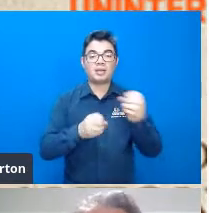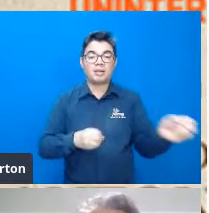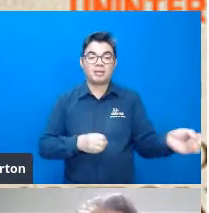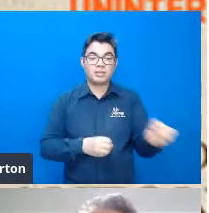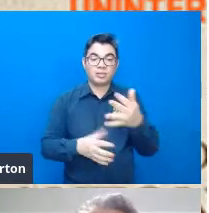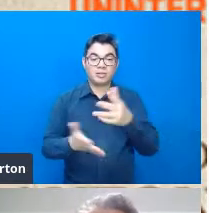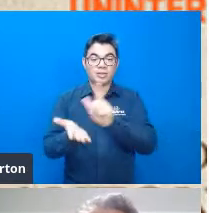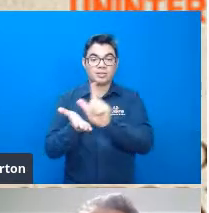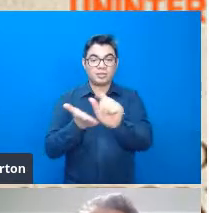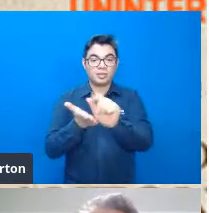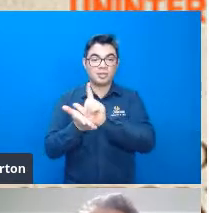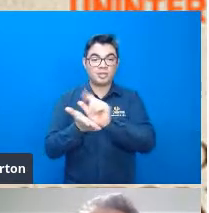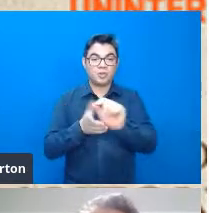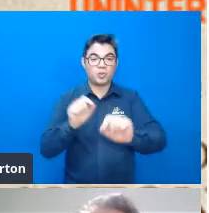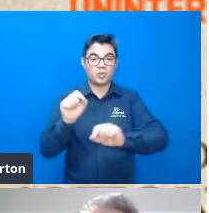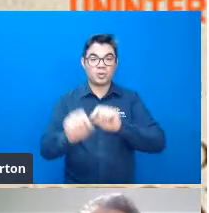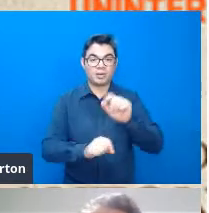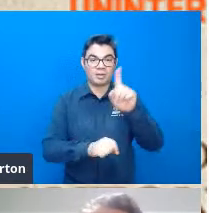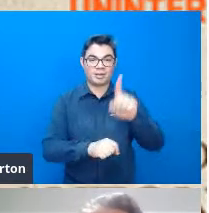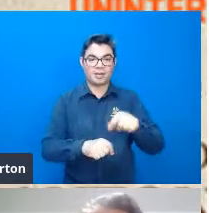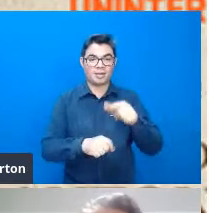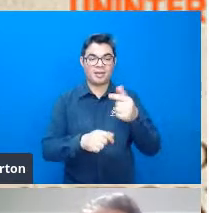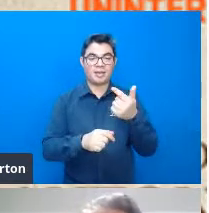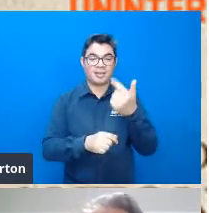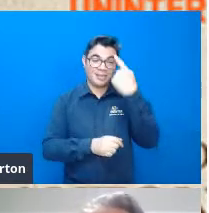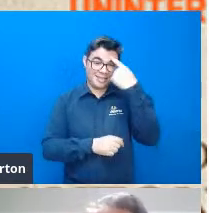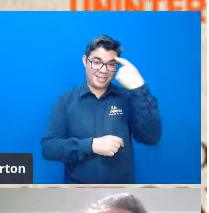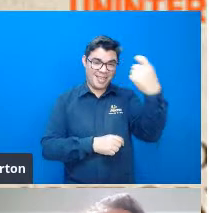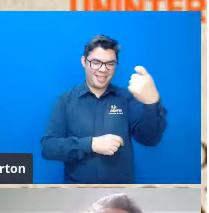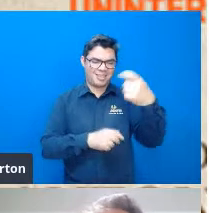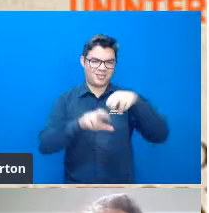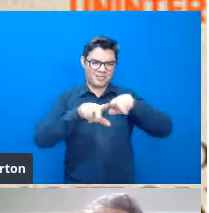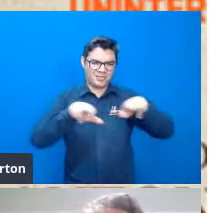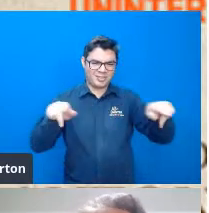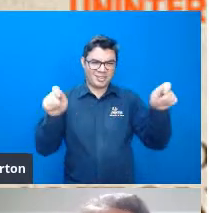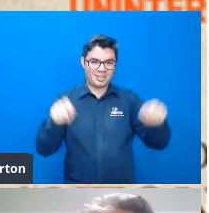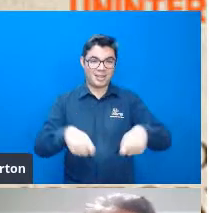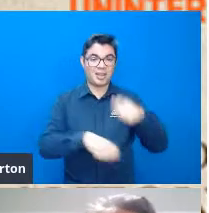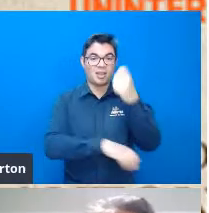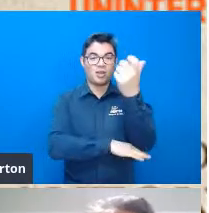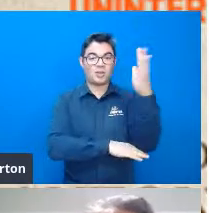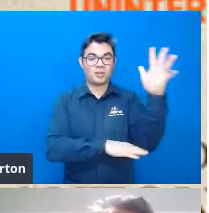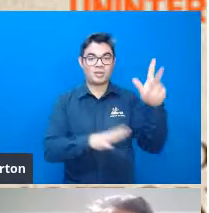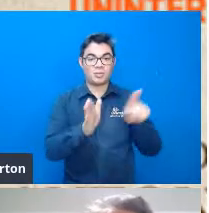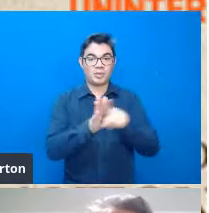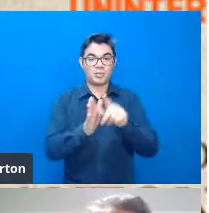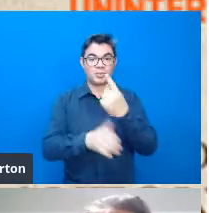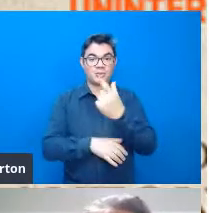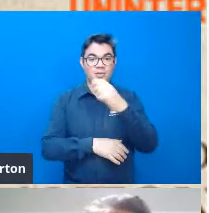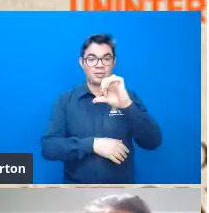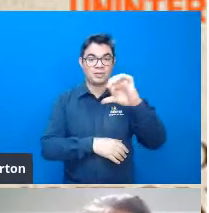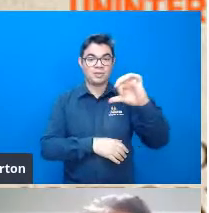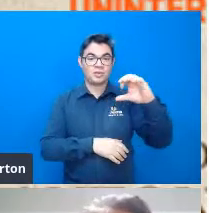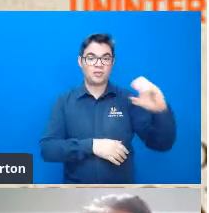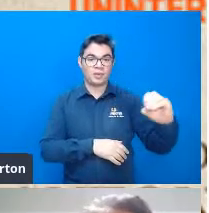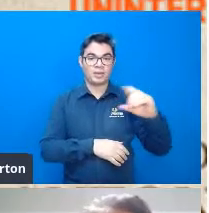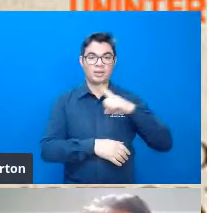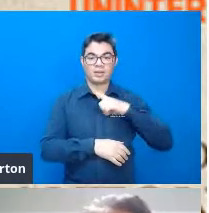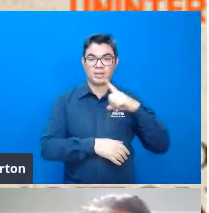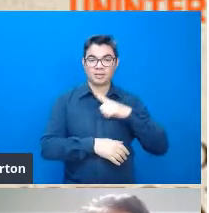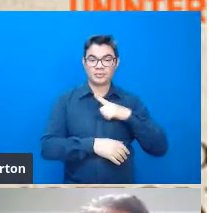grandes ideias na ecologia para a década de 90 no final dos anos 80 e nesse artigo ele elencou diferentes